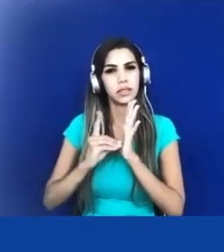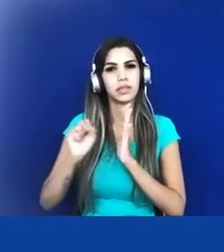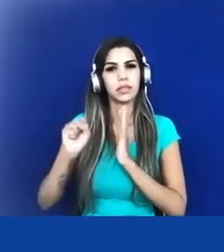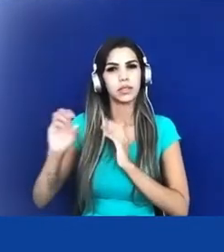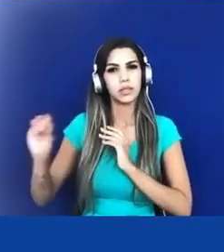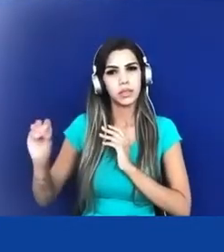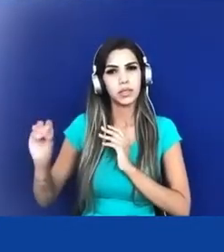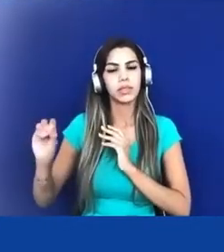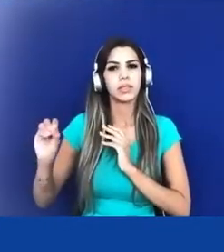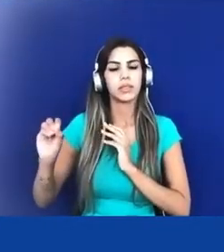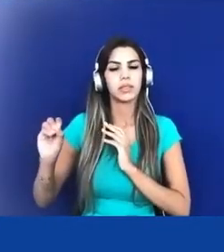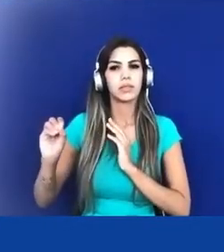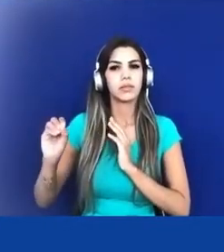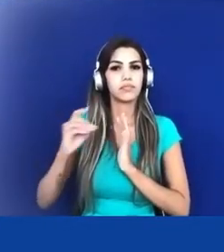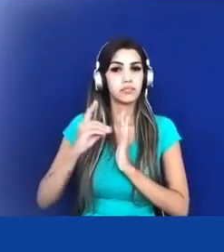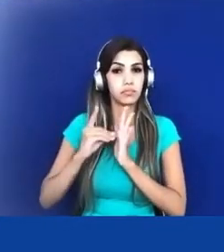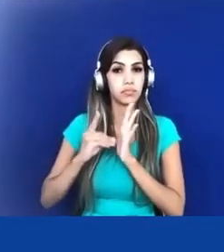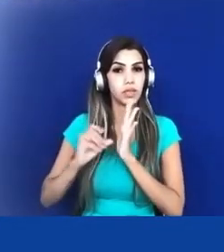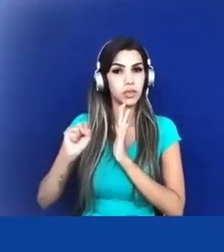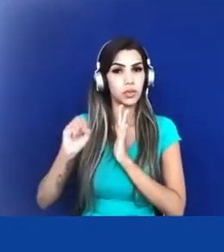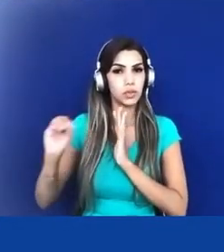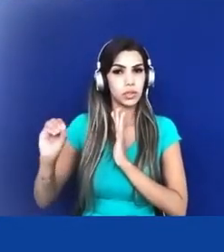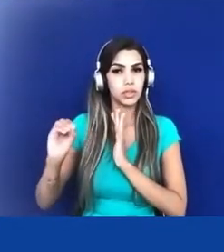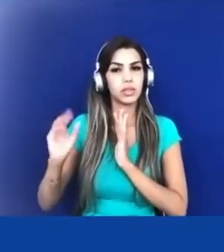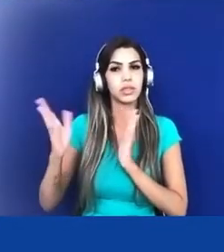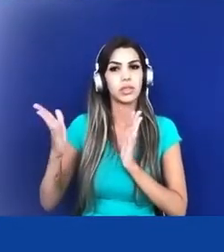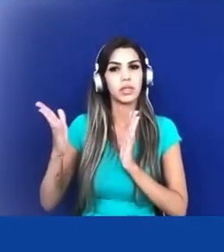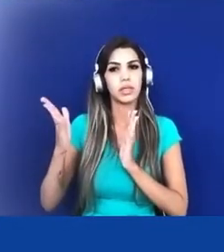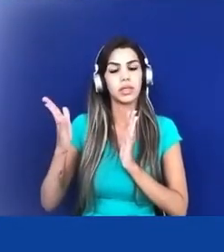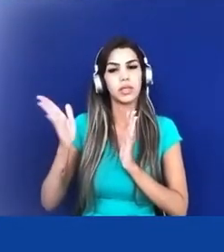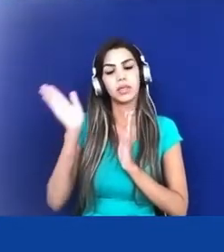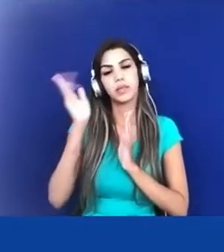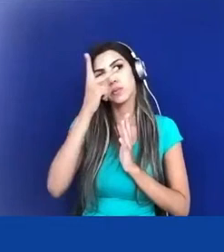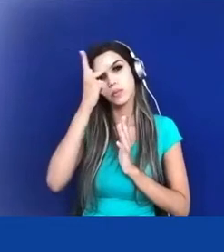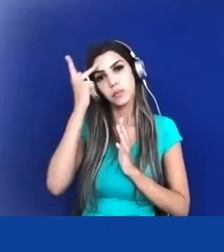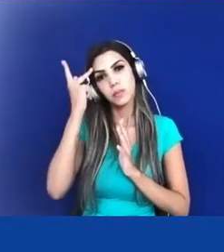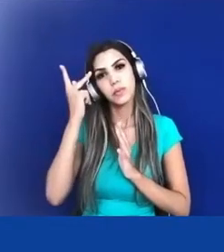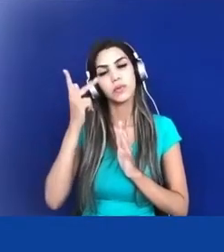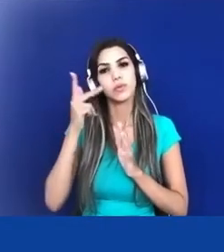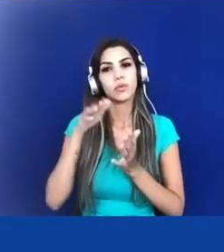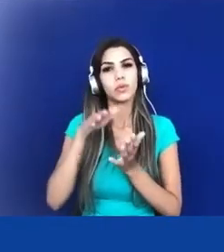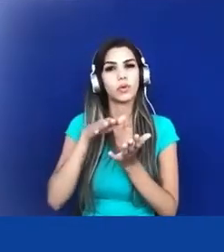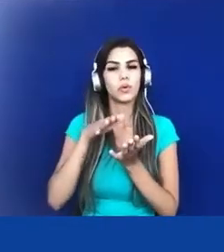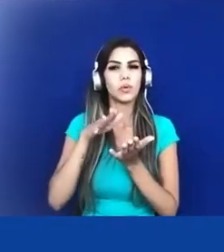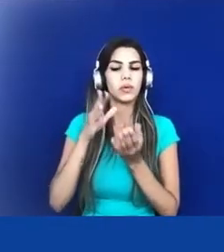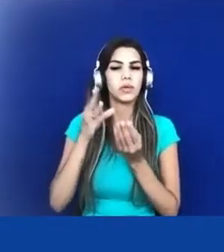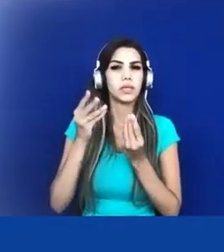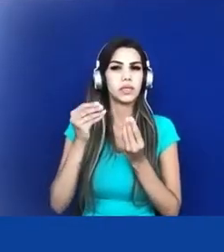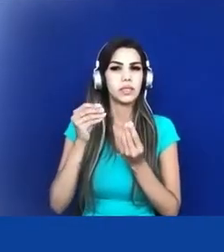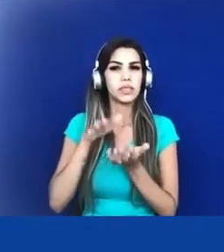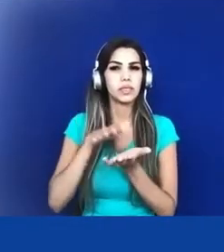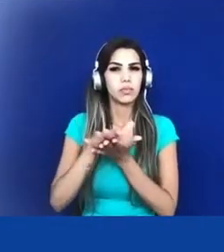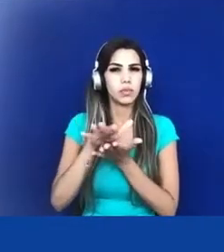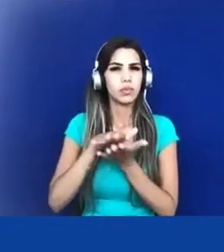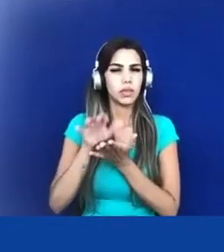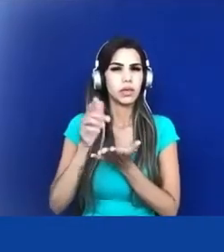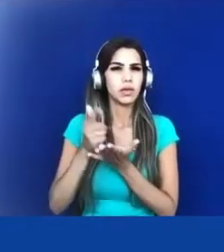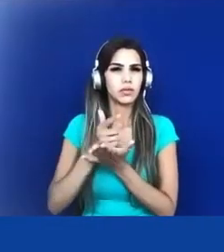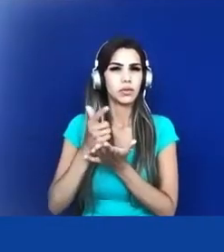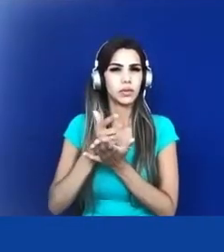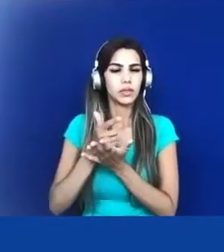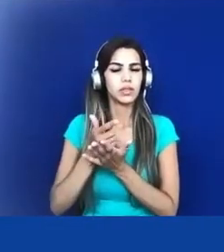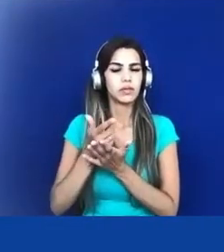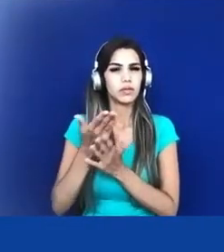os pós-modernos, que publicaram lá no final da década, eles tinham uma,